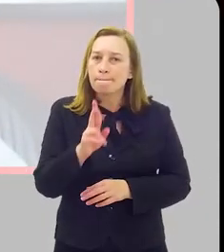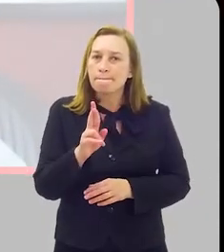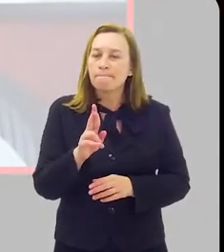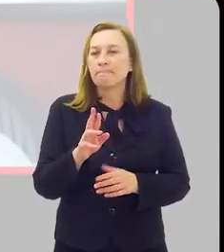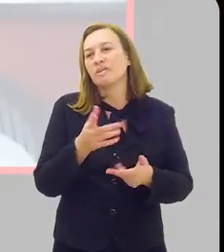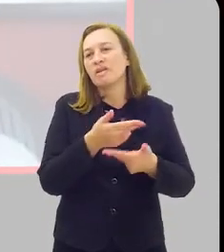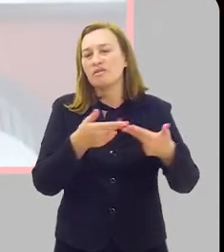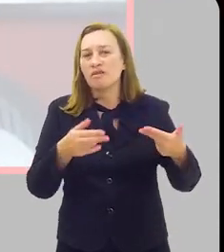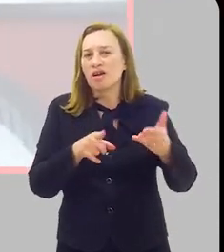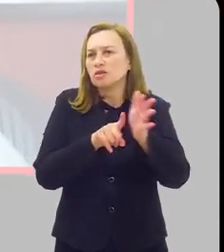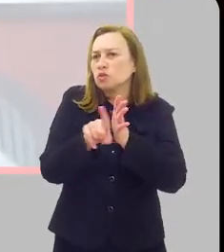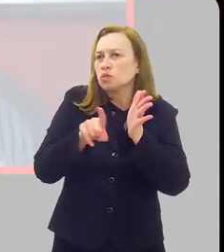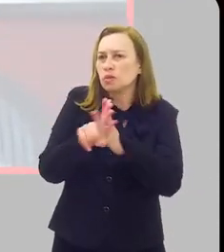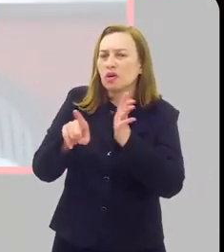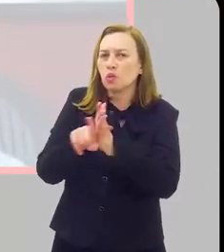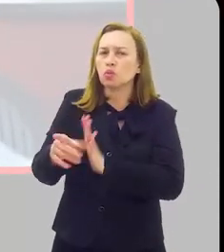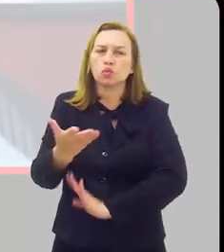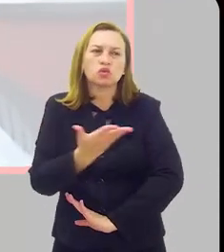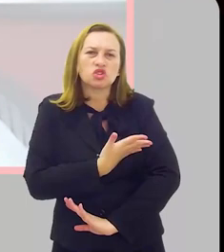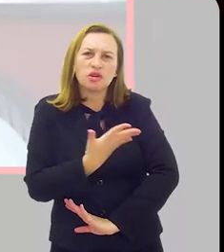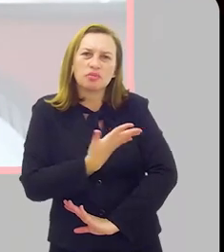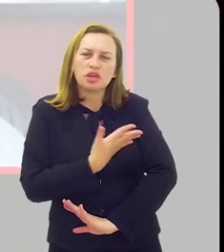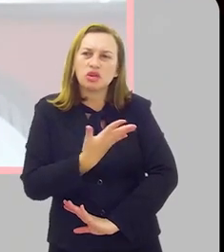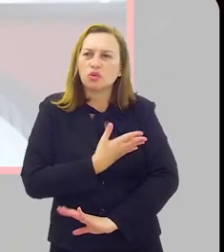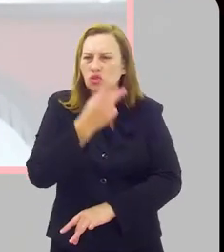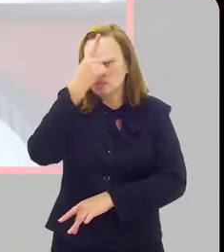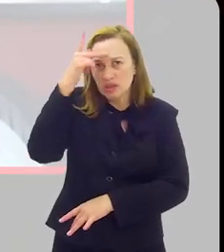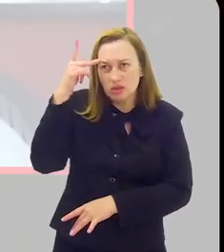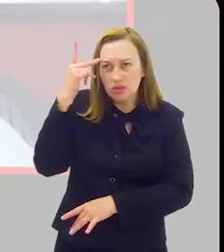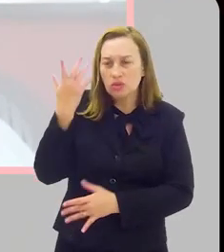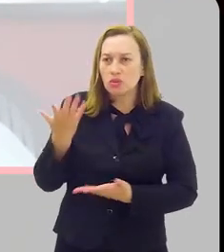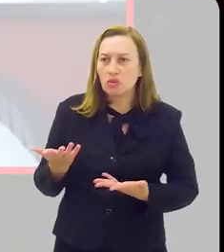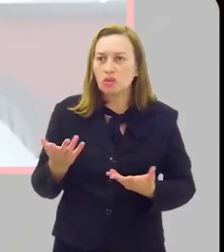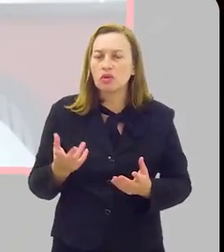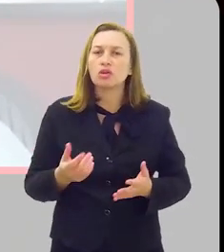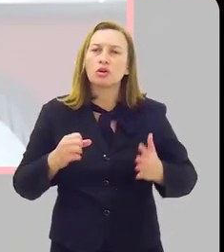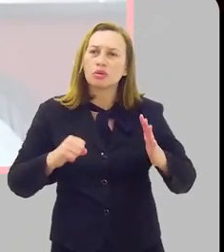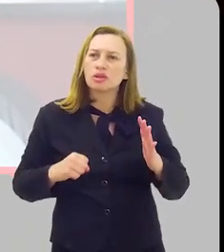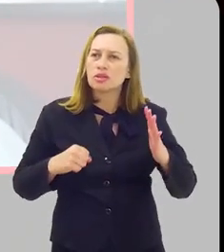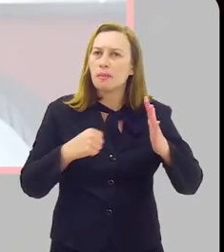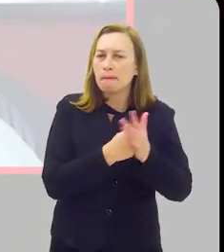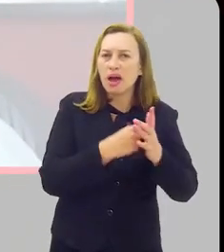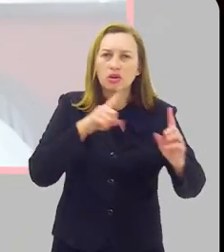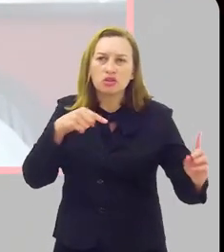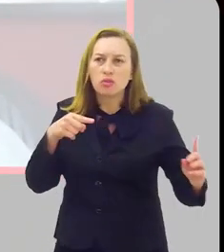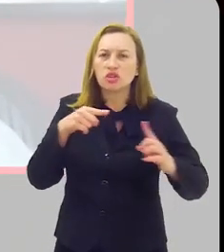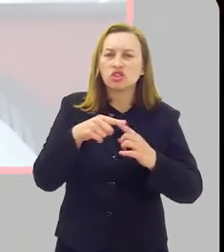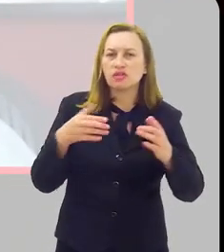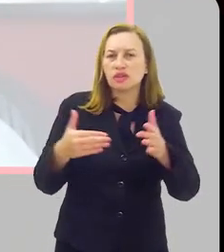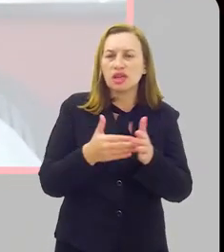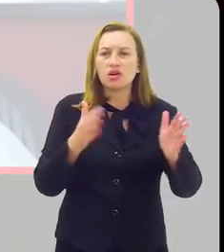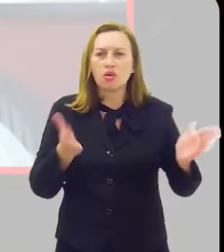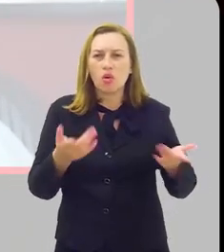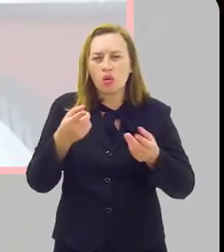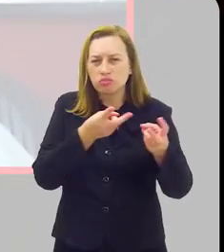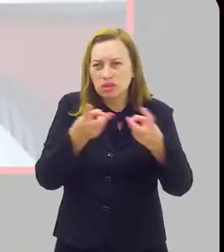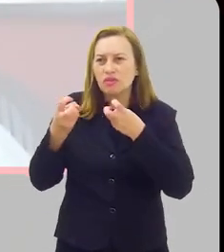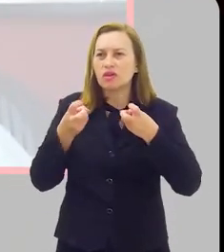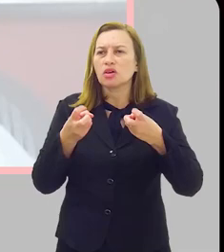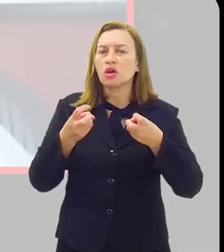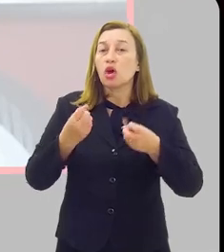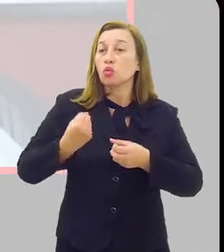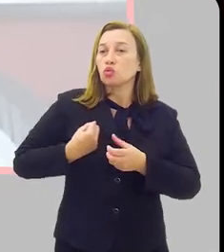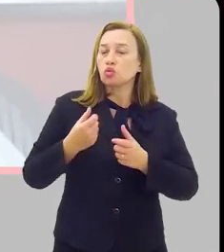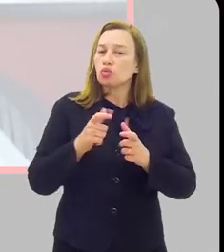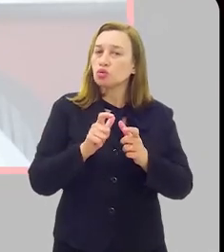questionamentos, seja de colegas, seja de pessoas, sobre esse impacto. O impacto objetivo que nós vimos até agora é